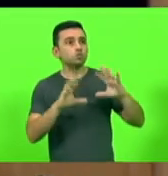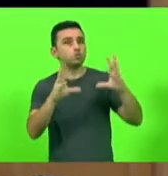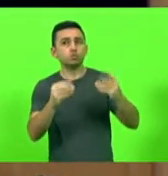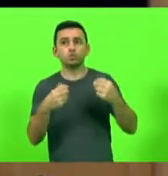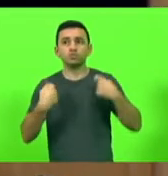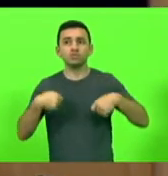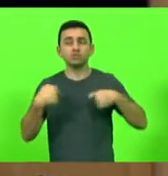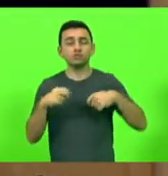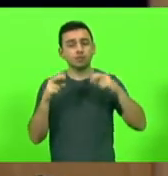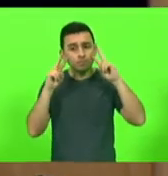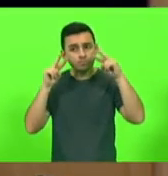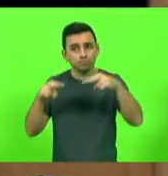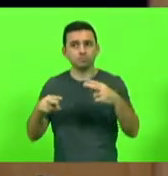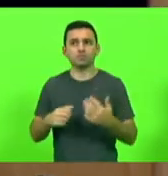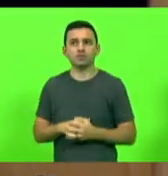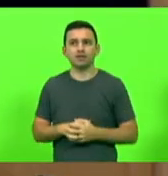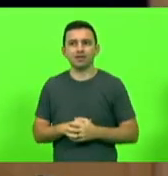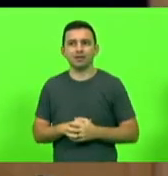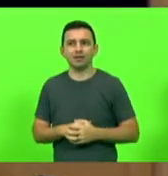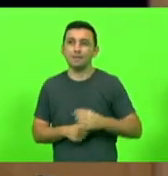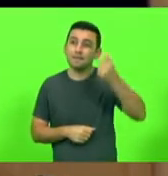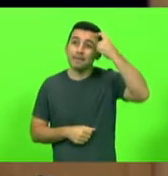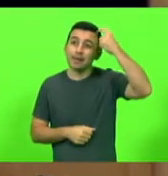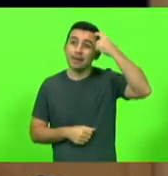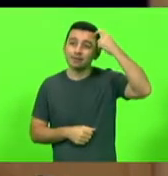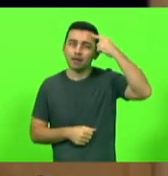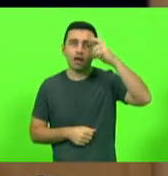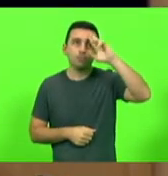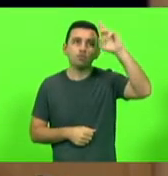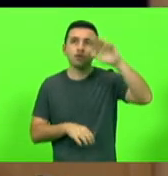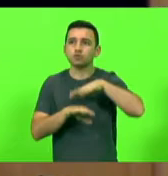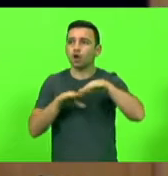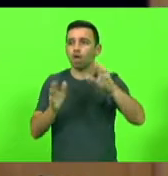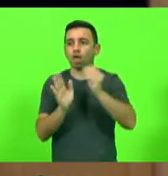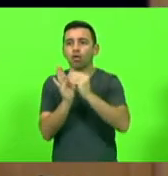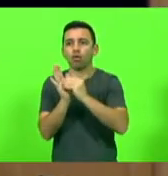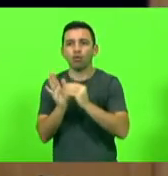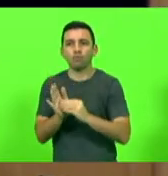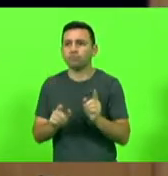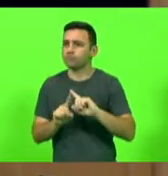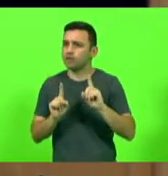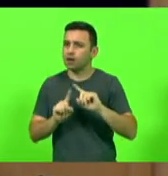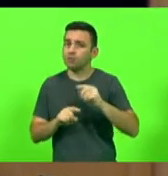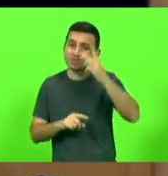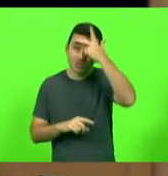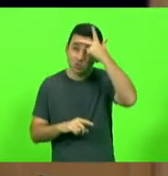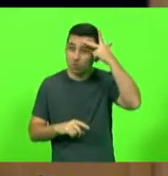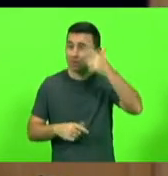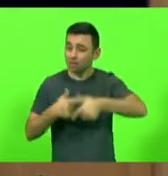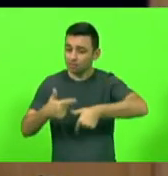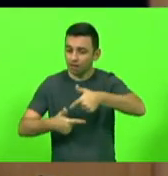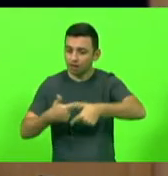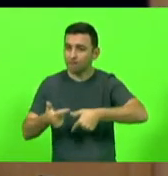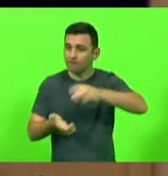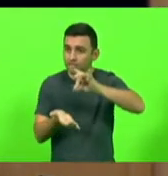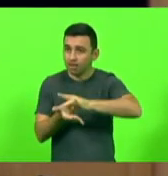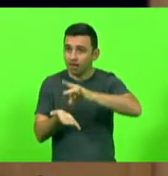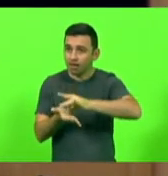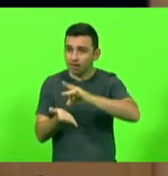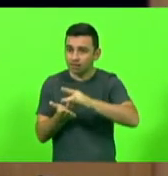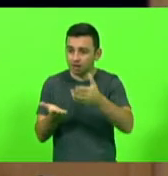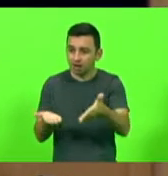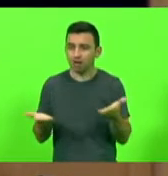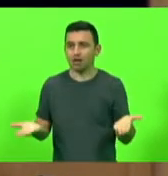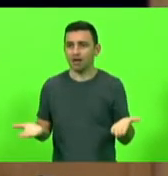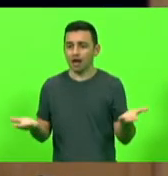está aqui colocado, não é da cabeça dos dirigentes, é a necessidade de quem está lá na prática, o agricultor, esse final de